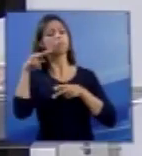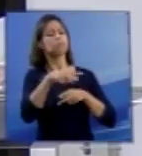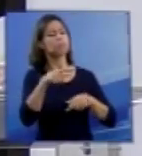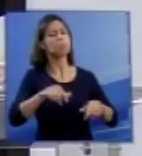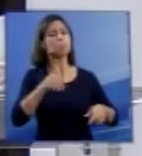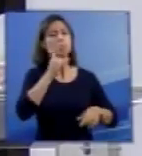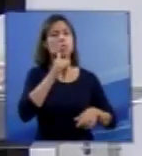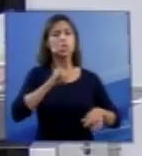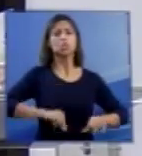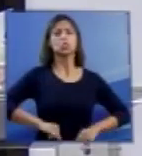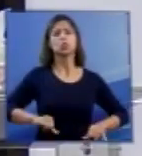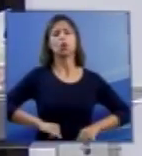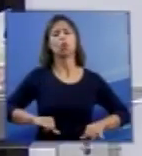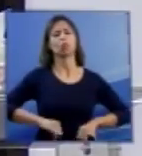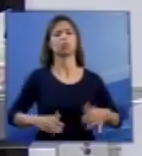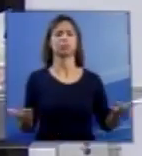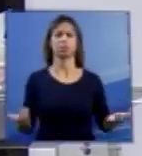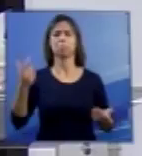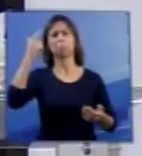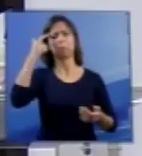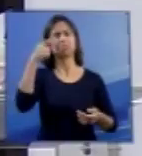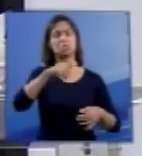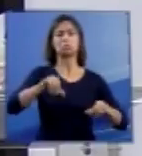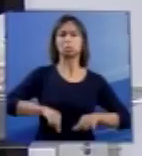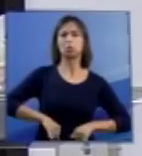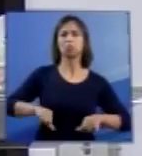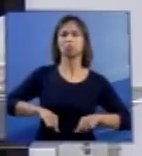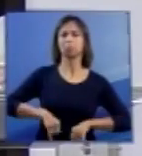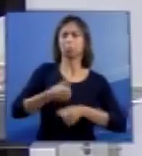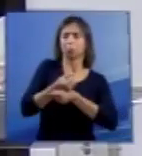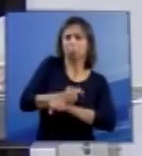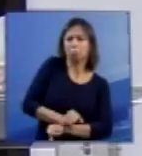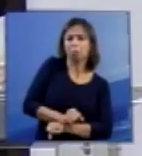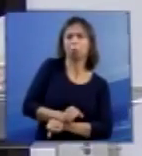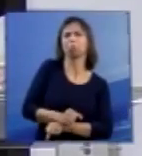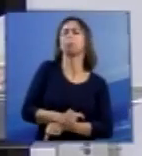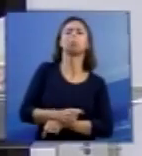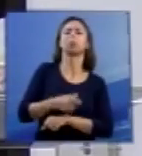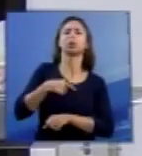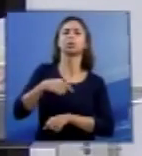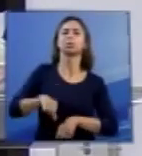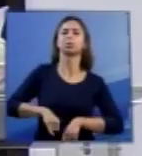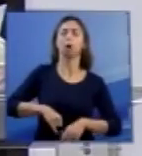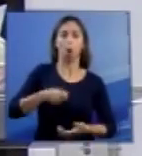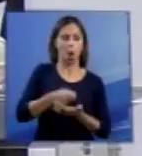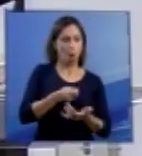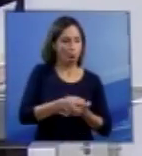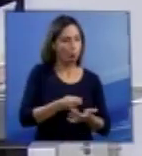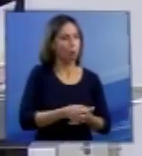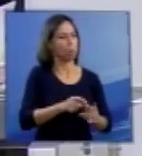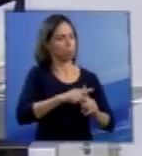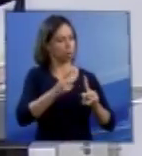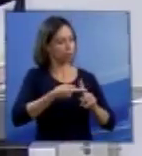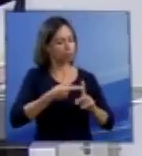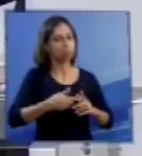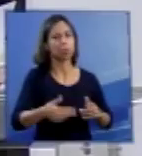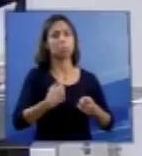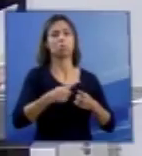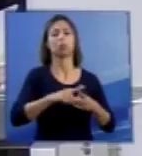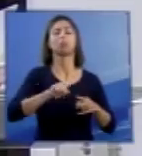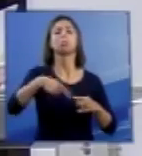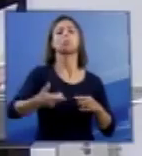uma verdadeira tortura, isso está em pesquisas, obrigá-las a manter uma gravidez que terá como fruto a morte,